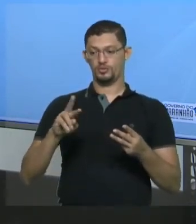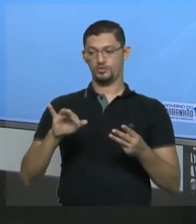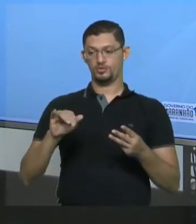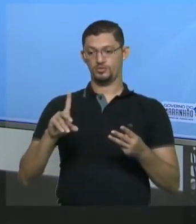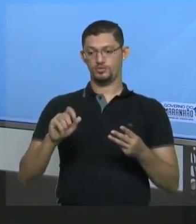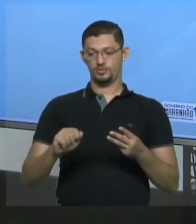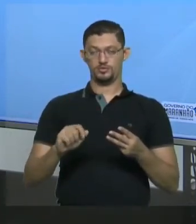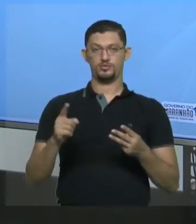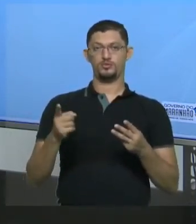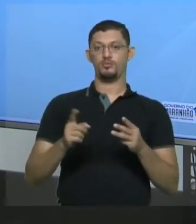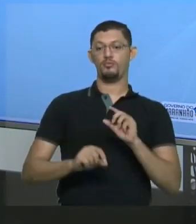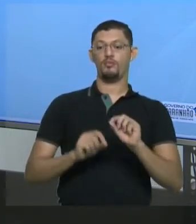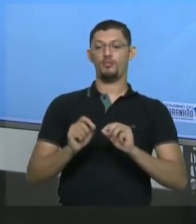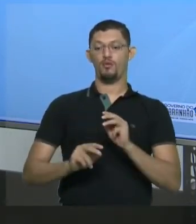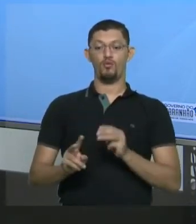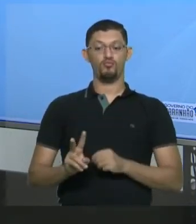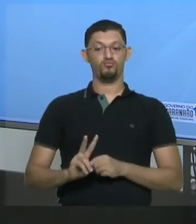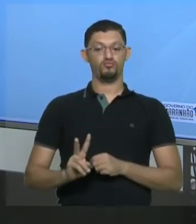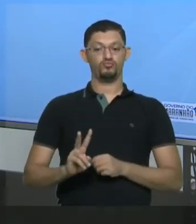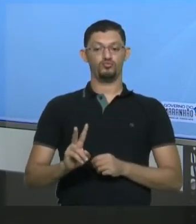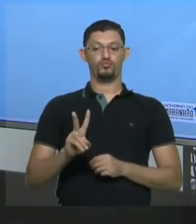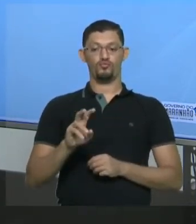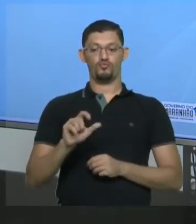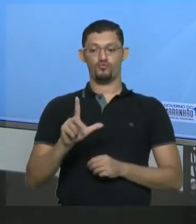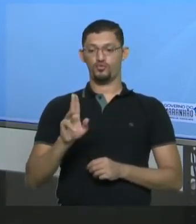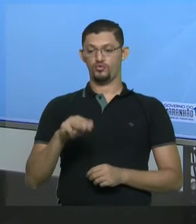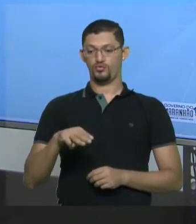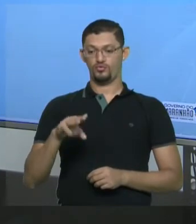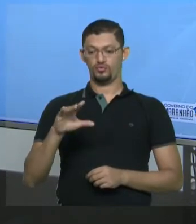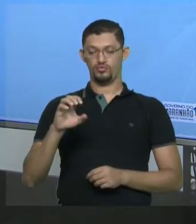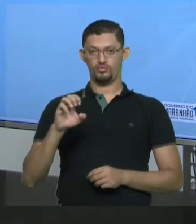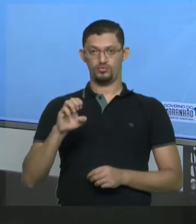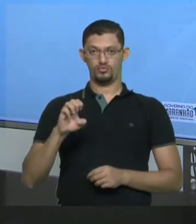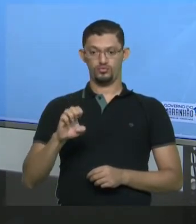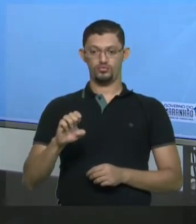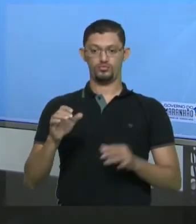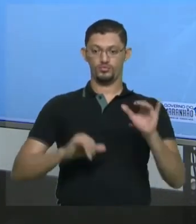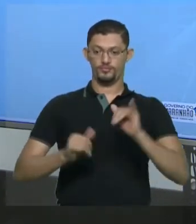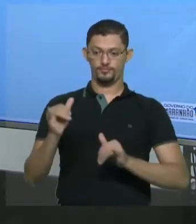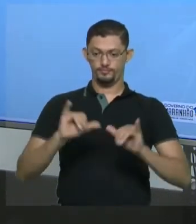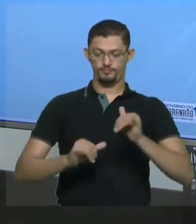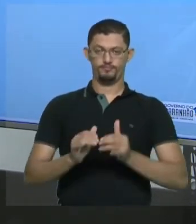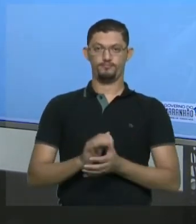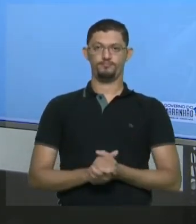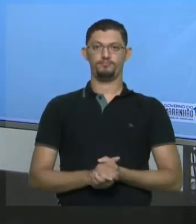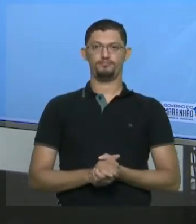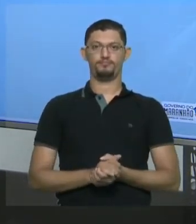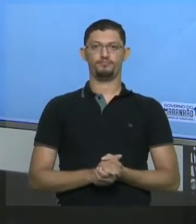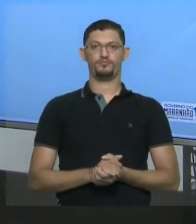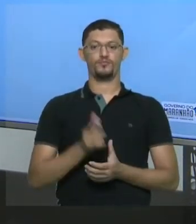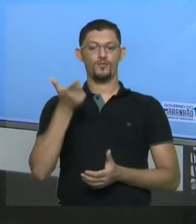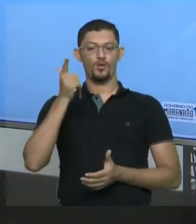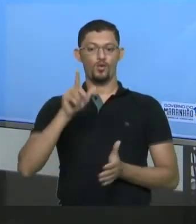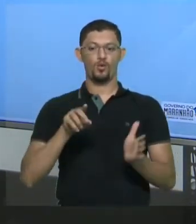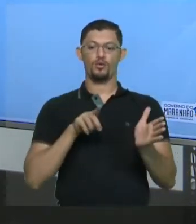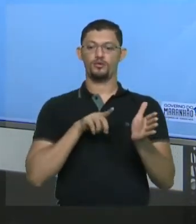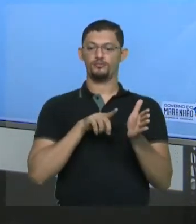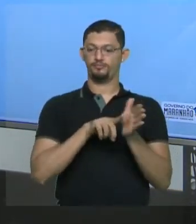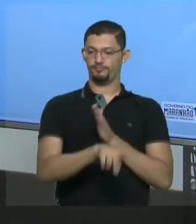da solução. Tá ok? Vamos continuar a molaridade. Tem mais algumas questões para a fazer. Vamos para a outra.